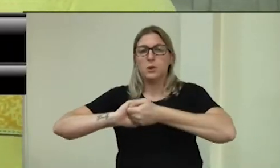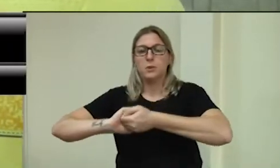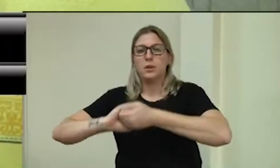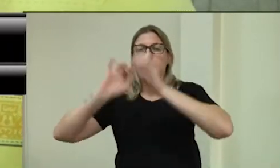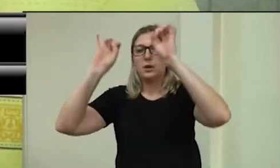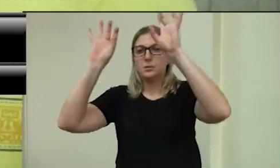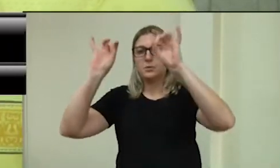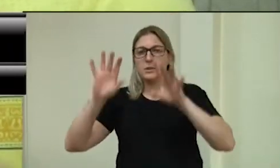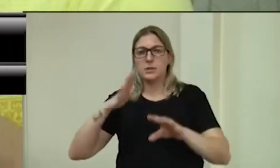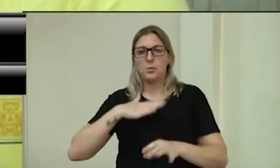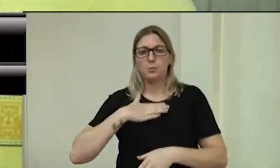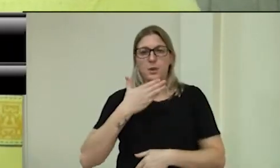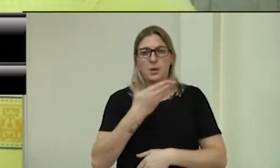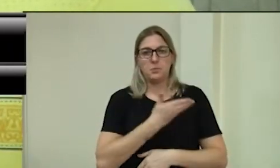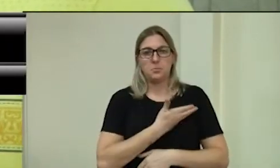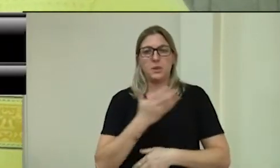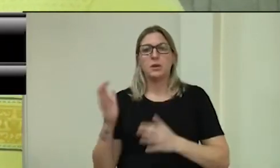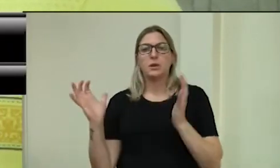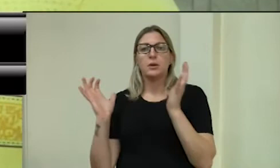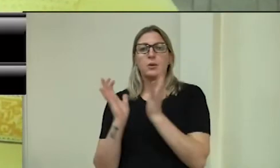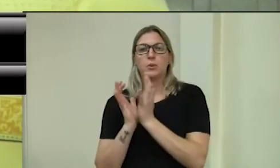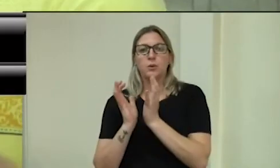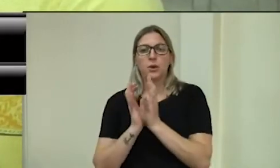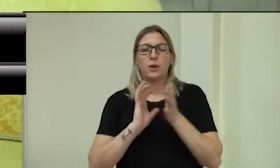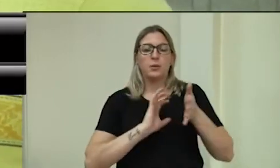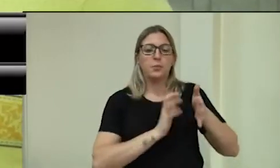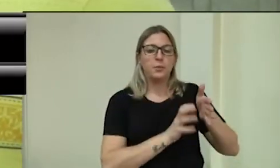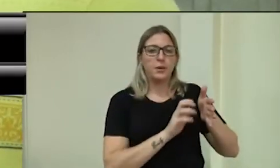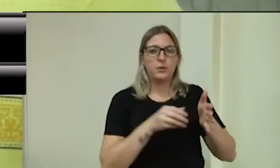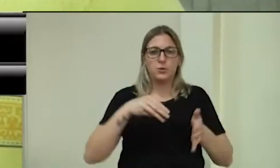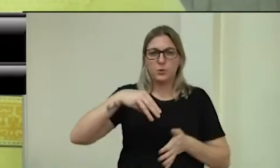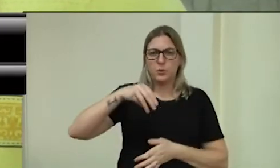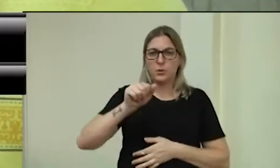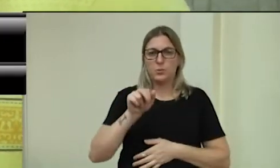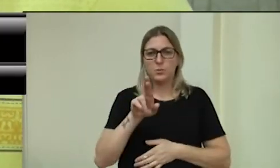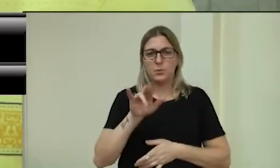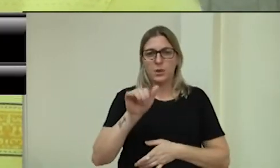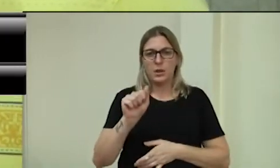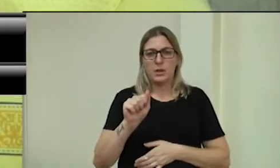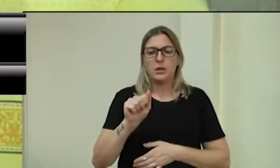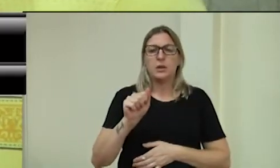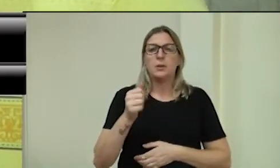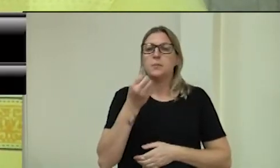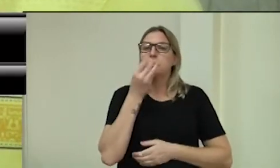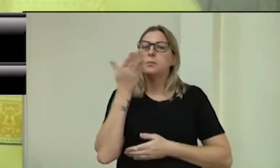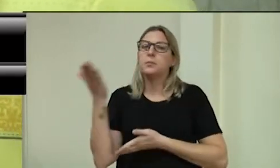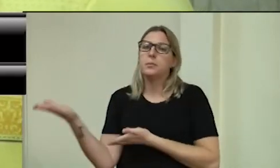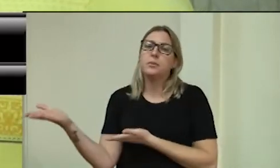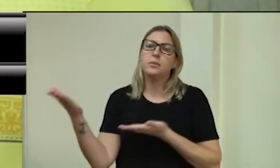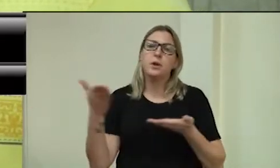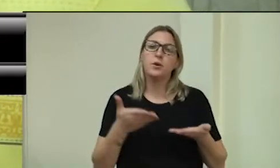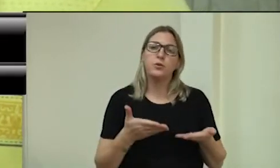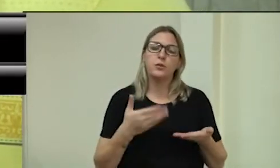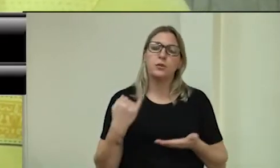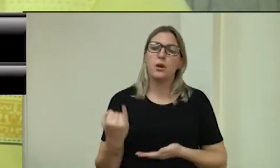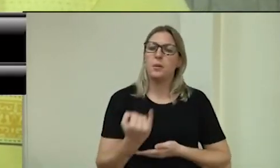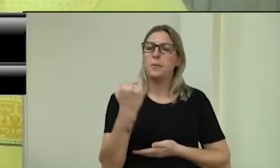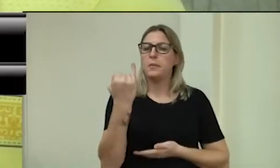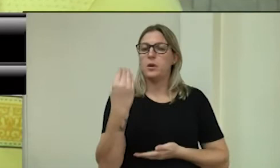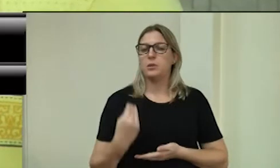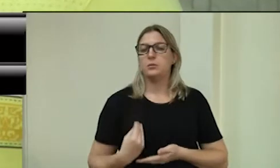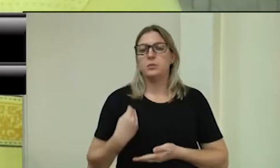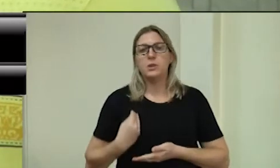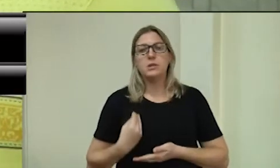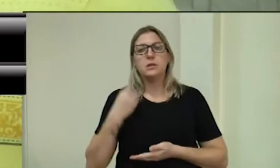aqui minha amiga, minha companheira, colega de partido, Maria Martini, seja bem-vinda a essa casa. Importante a presença das